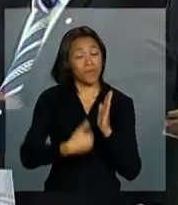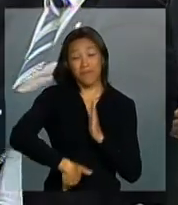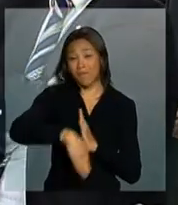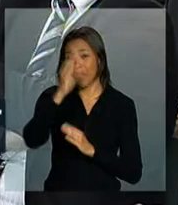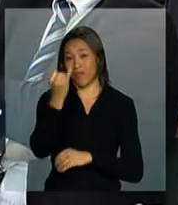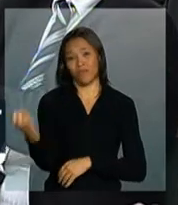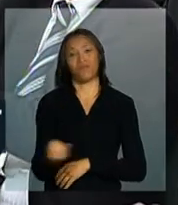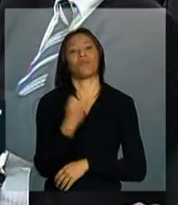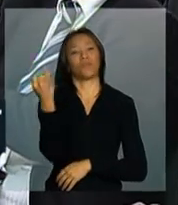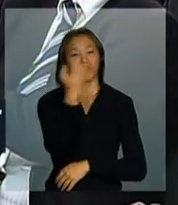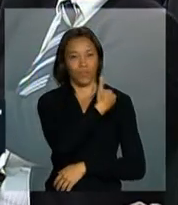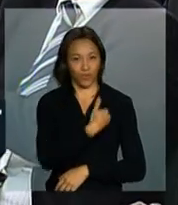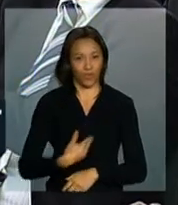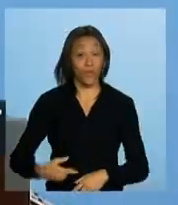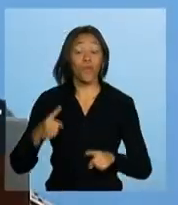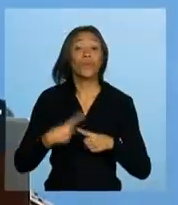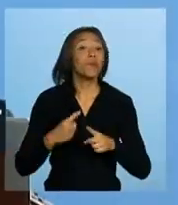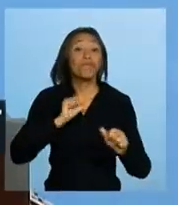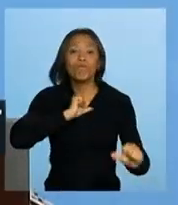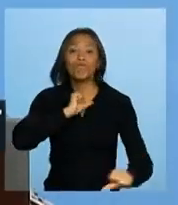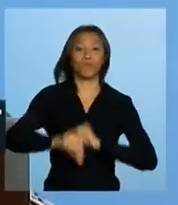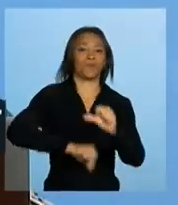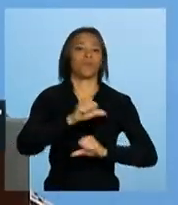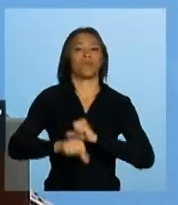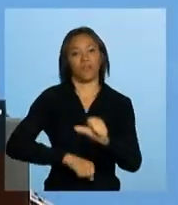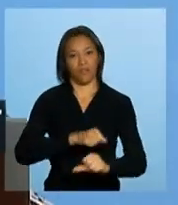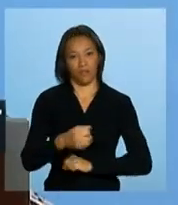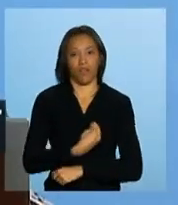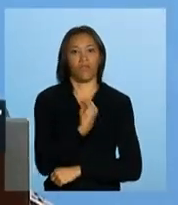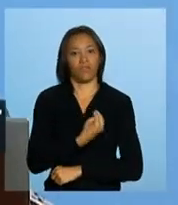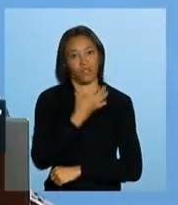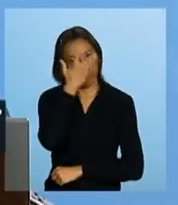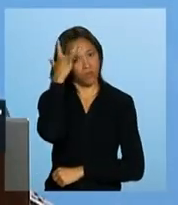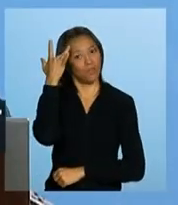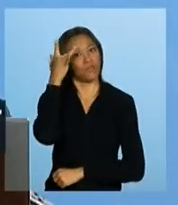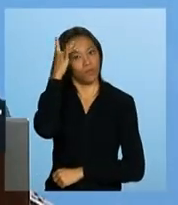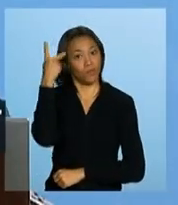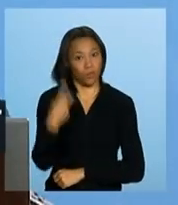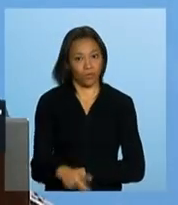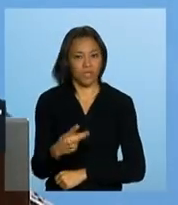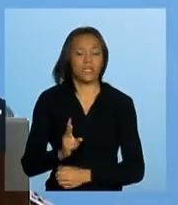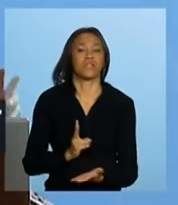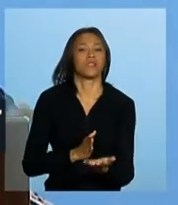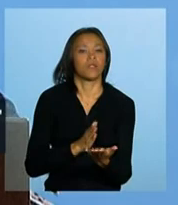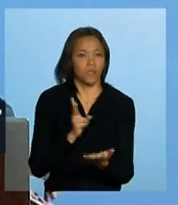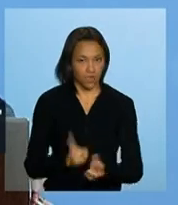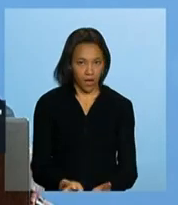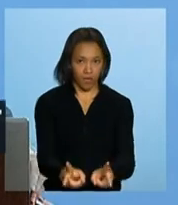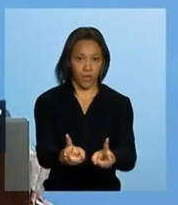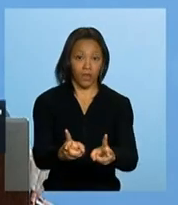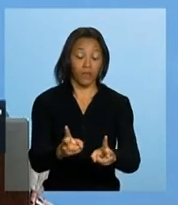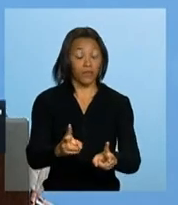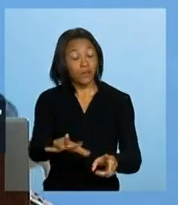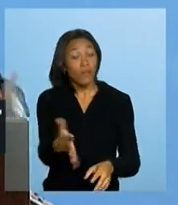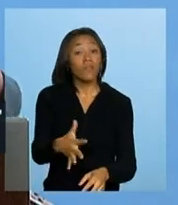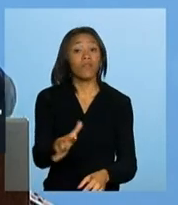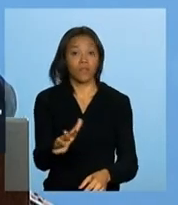do governo, porque ele muda a vida dos brasileiros de forma permanente. Talvez